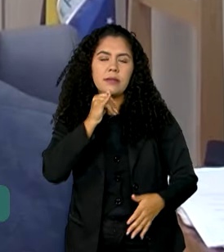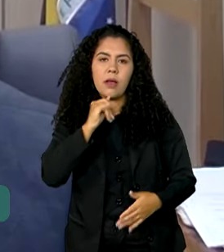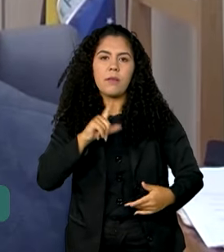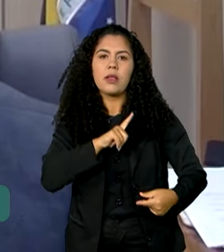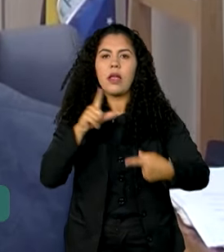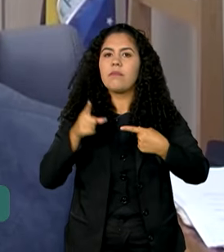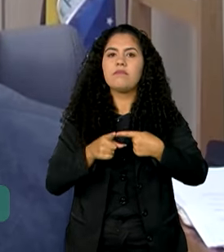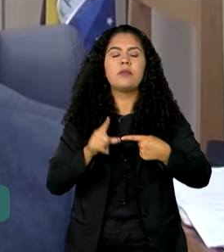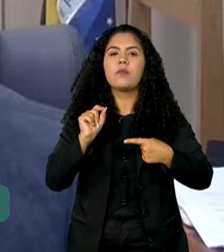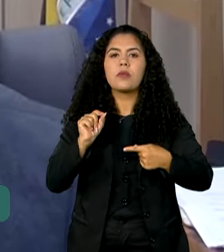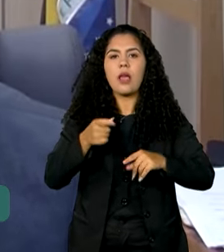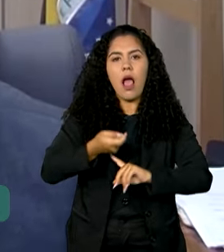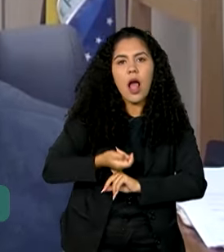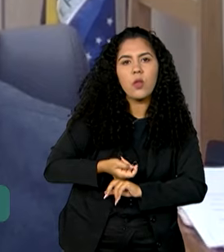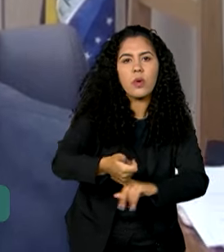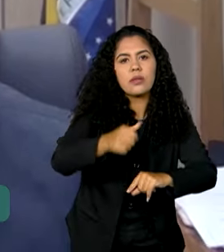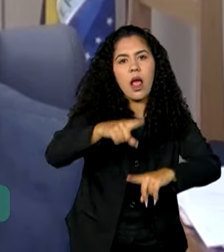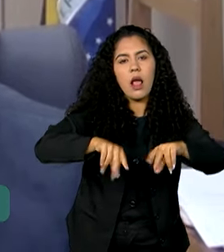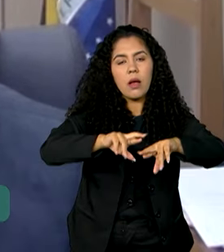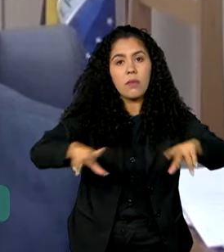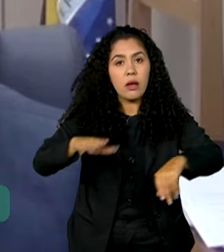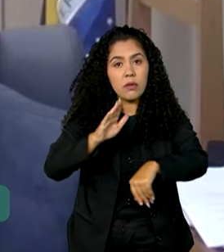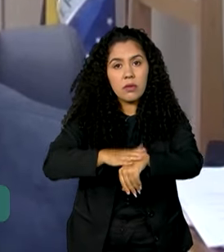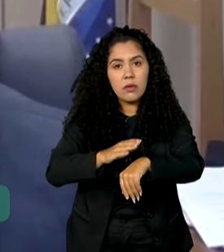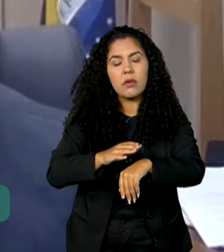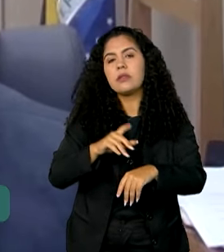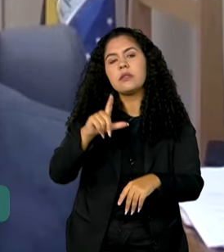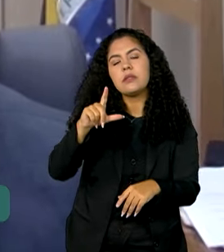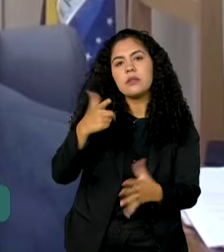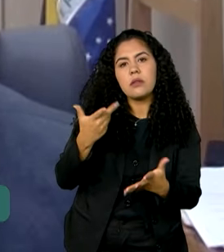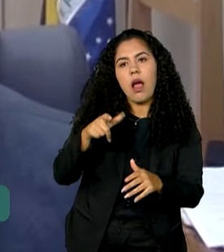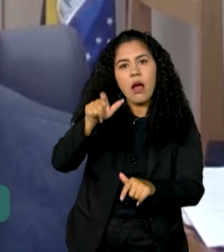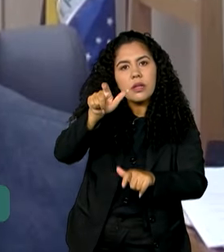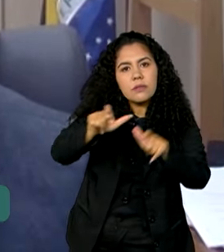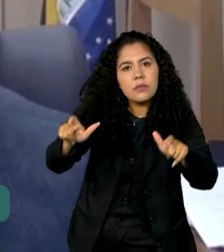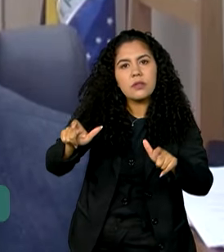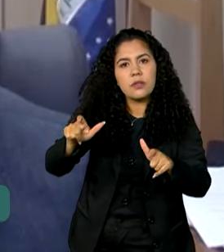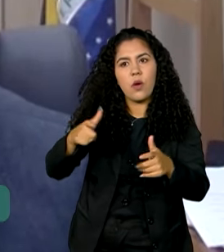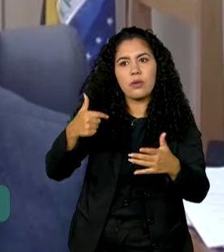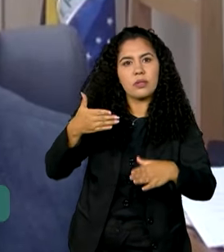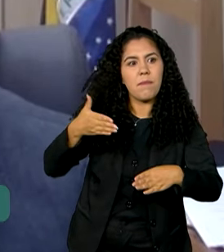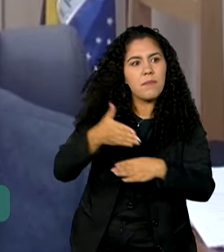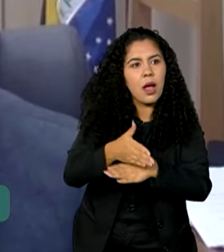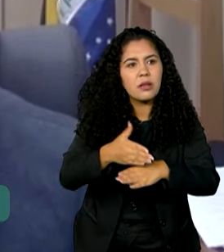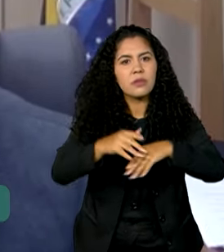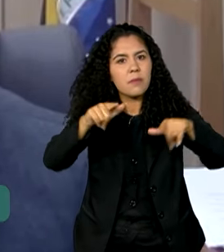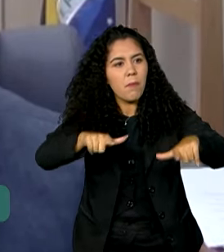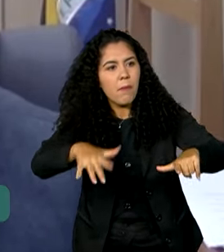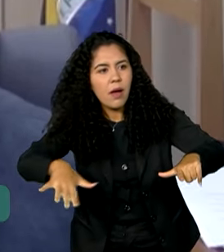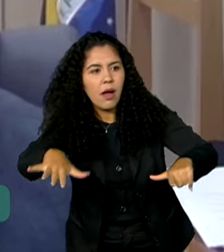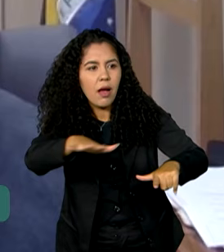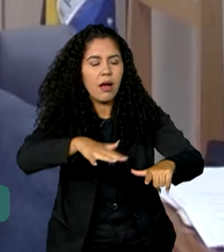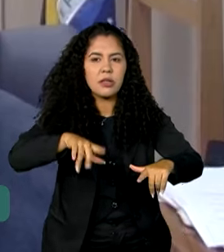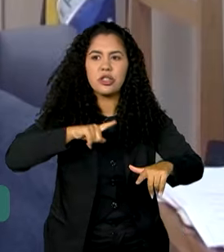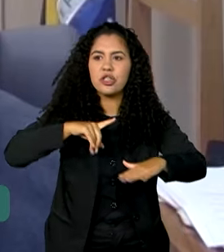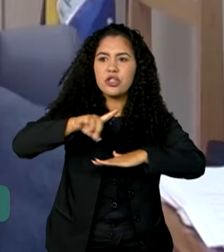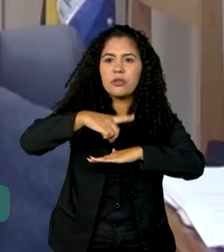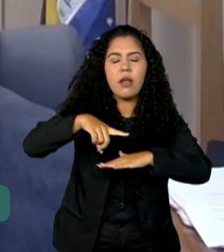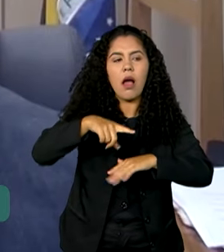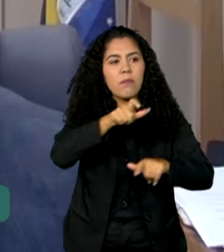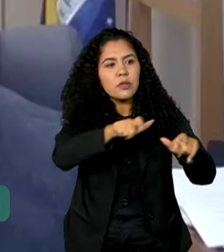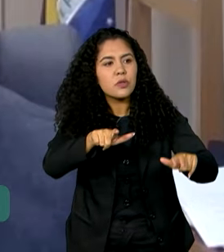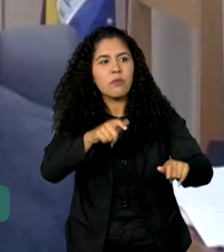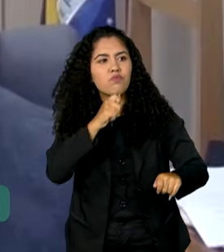a doação de equipamentos, você já traz as pessoas para um ambiente digital, você inclui digitalmente aquelas pessoas que não têm acesso